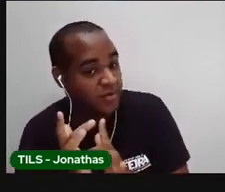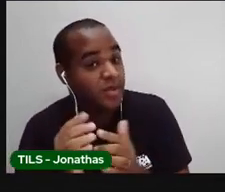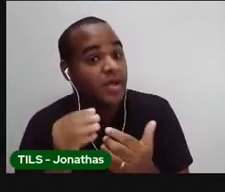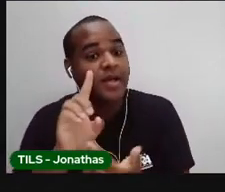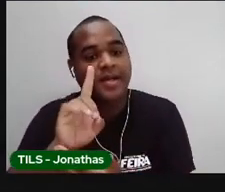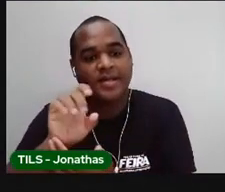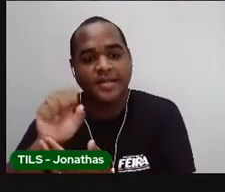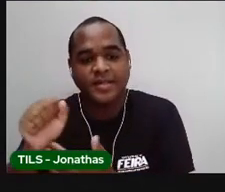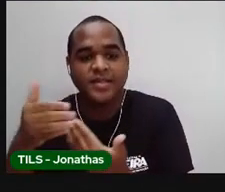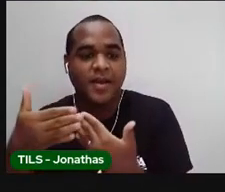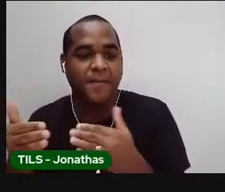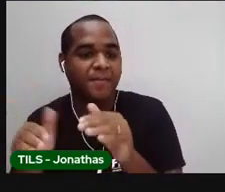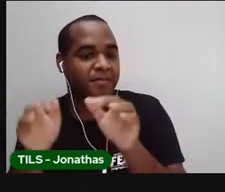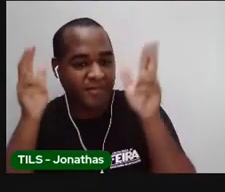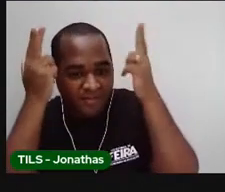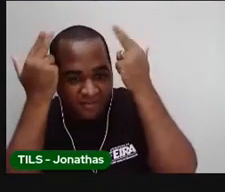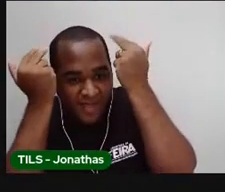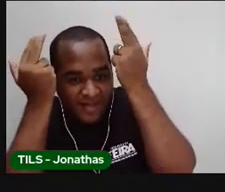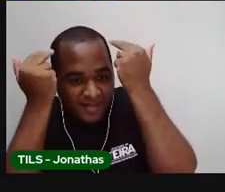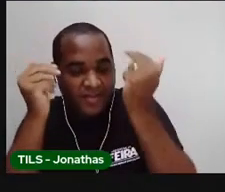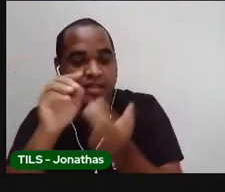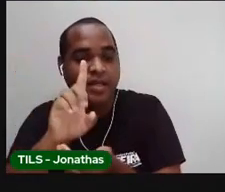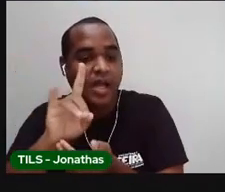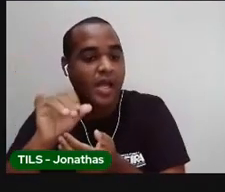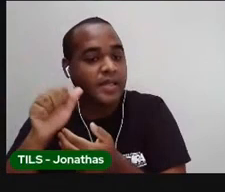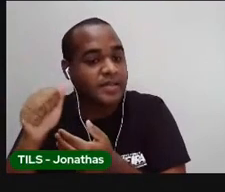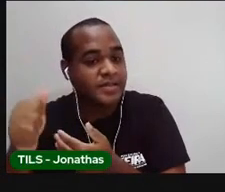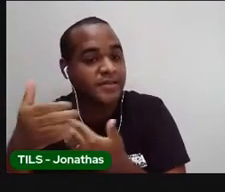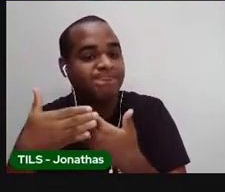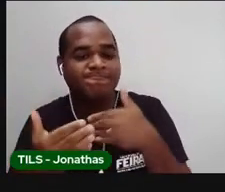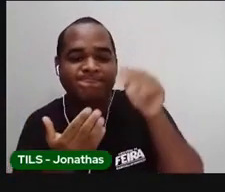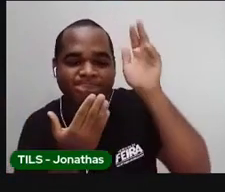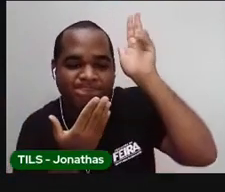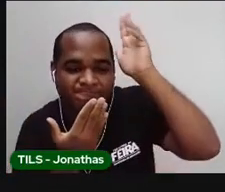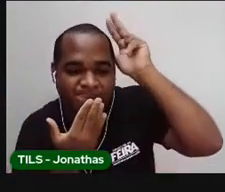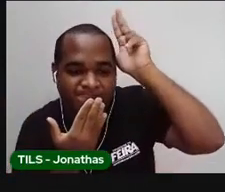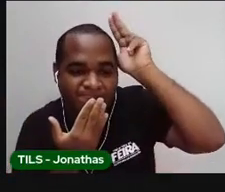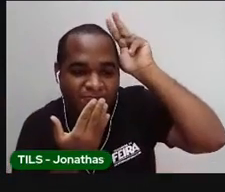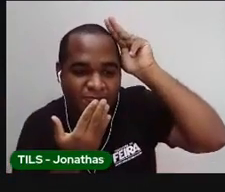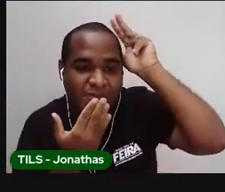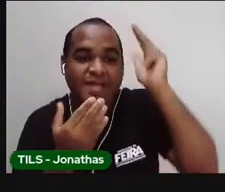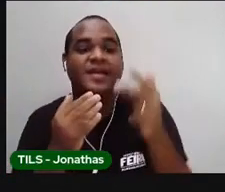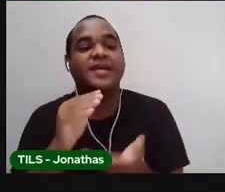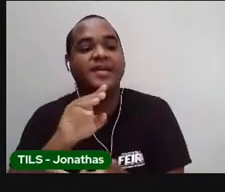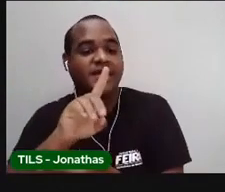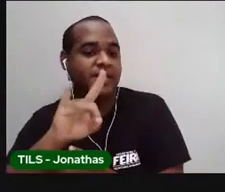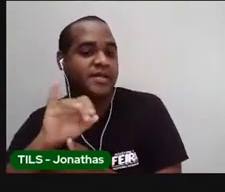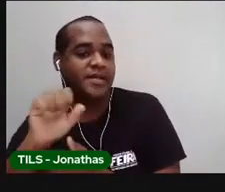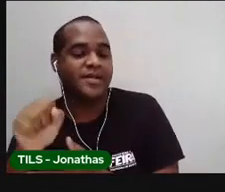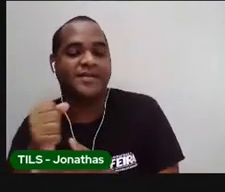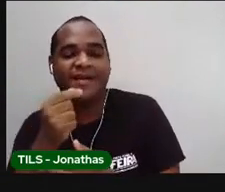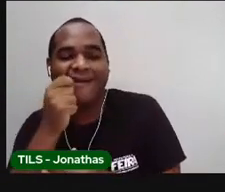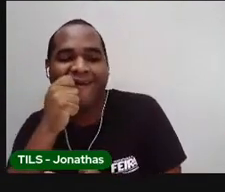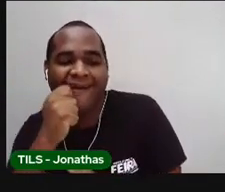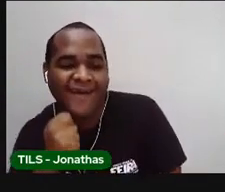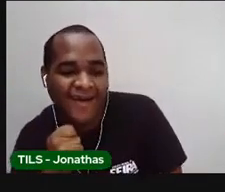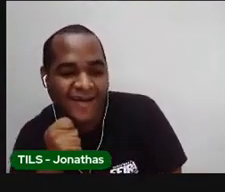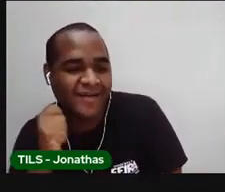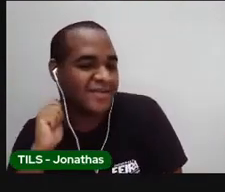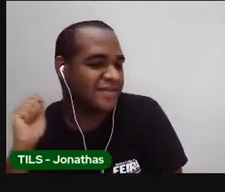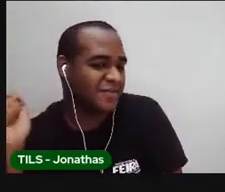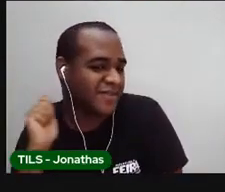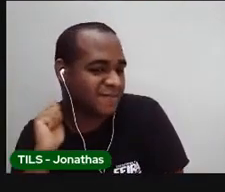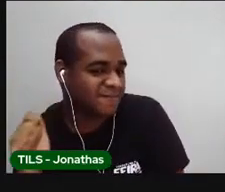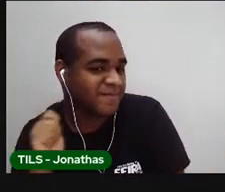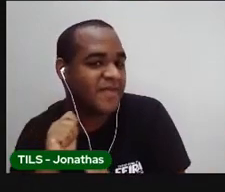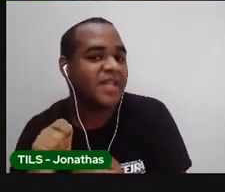4, a Páscoa. Dia 19 será o dia do índio. Dia 21, de Tiradentes. E 22,